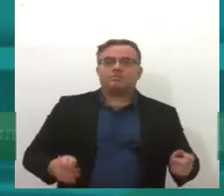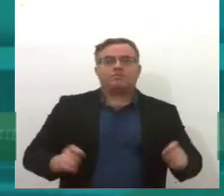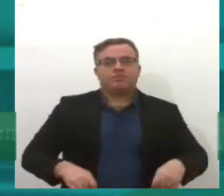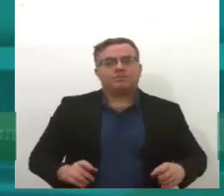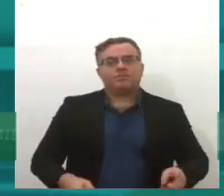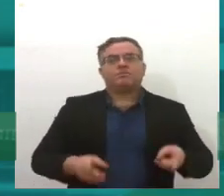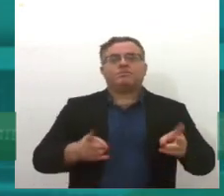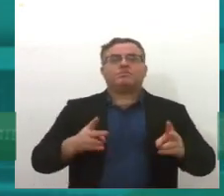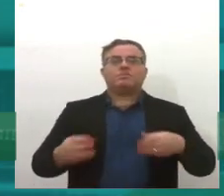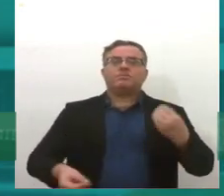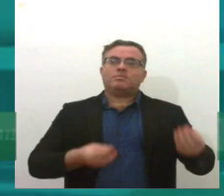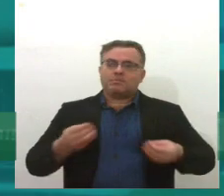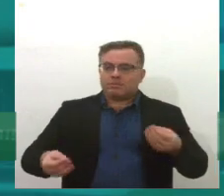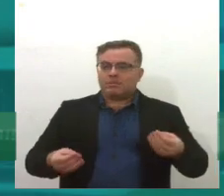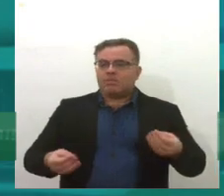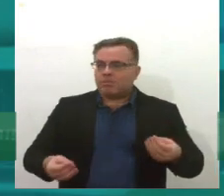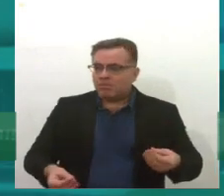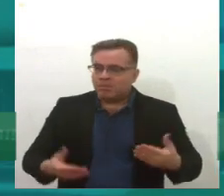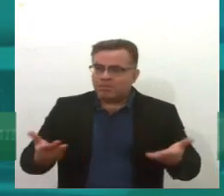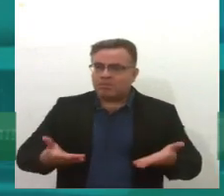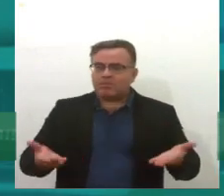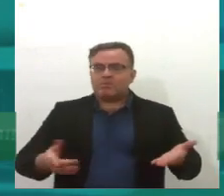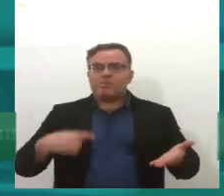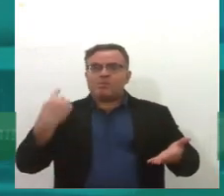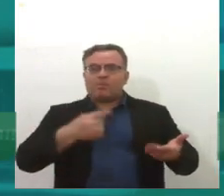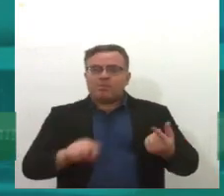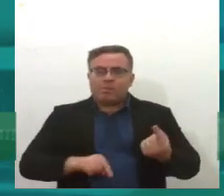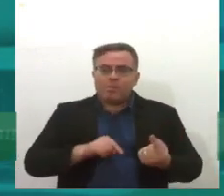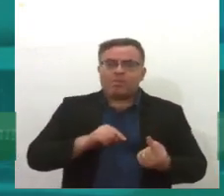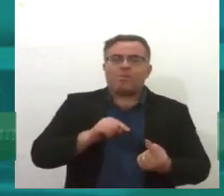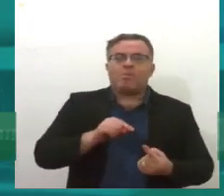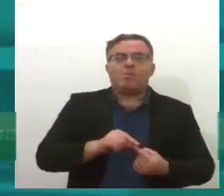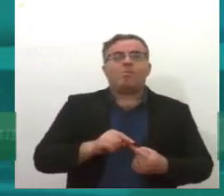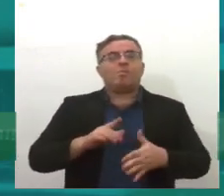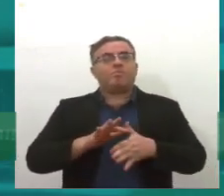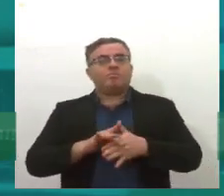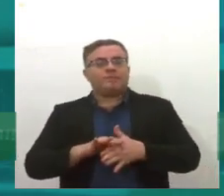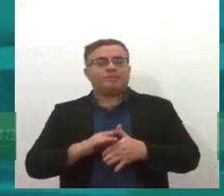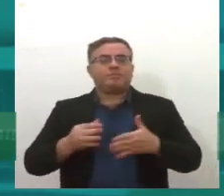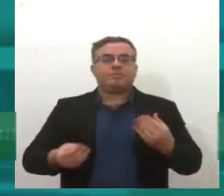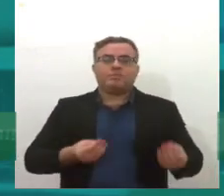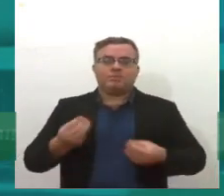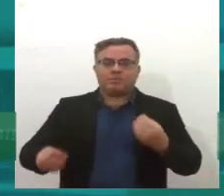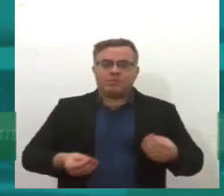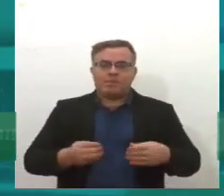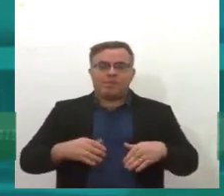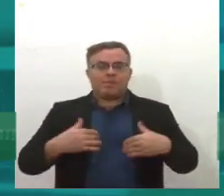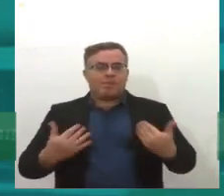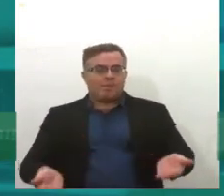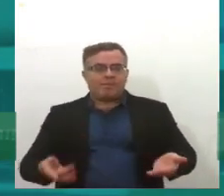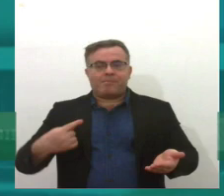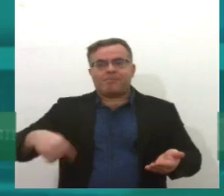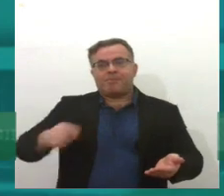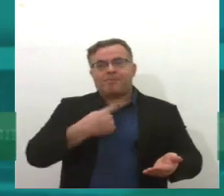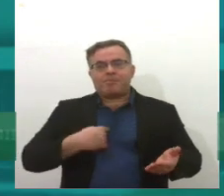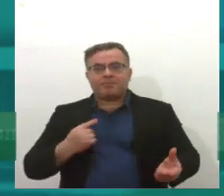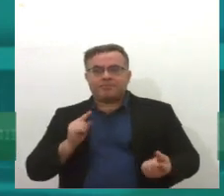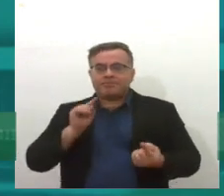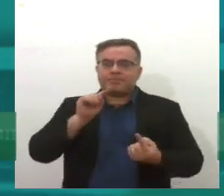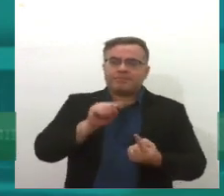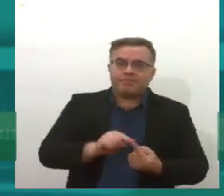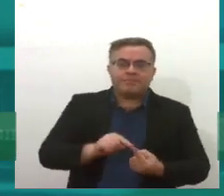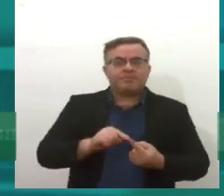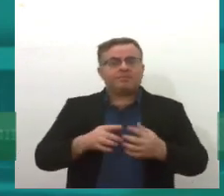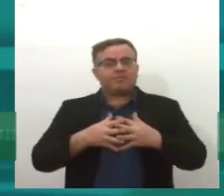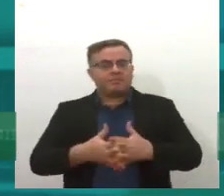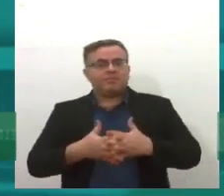lógica que está muito mais focada na doença, e aí a gente pensa assim, a doença, né, a gente foca nos transtornos, nos processos